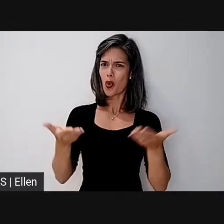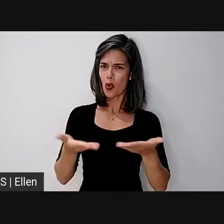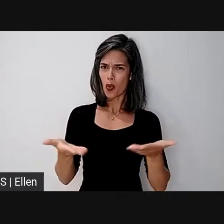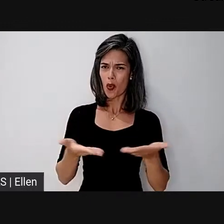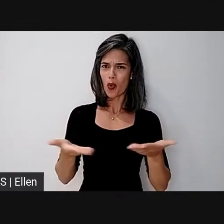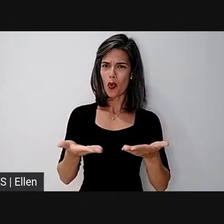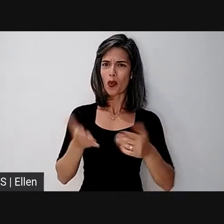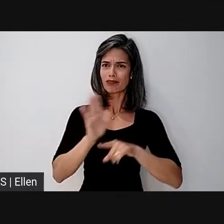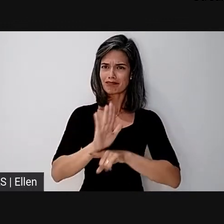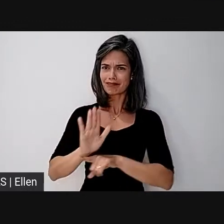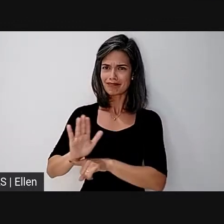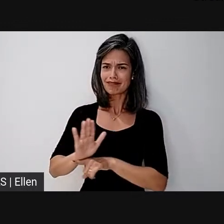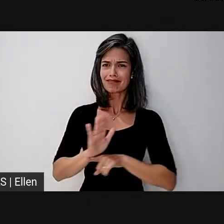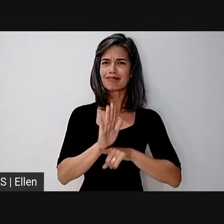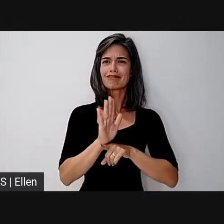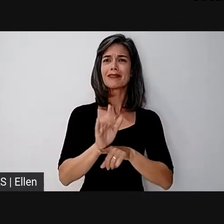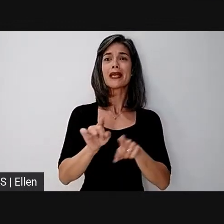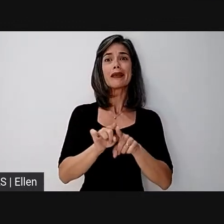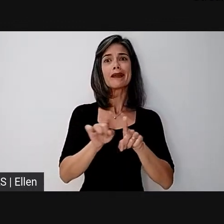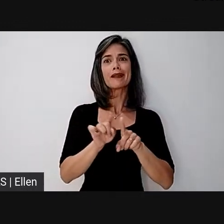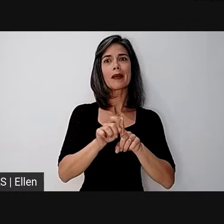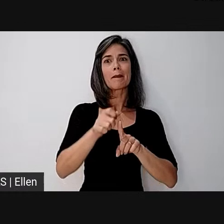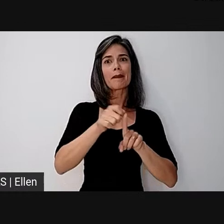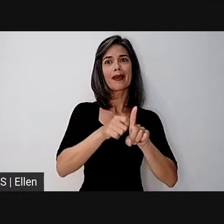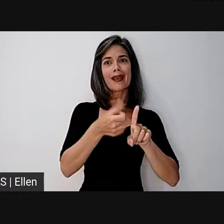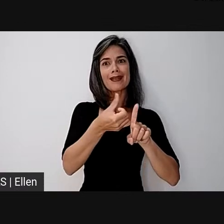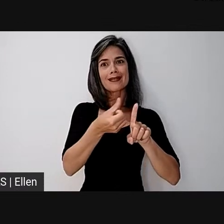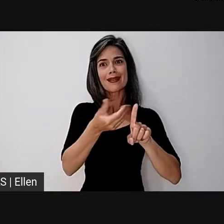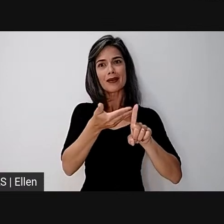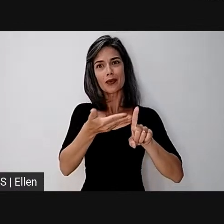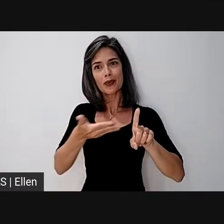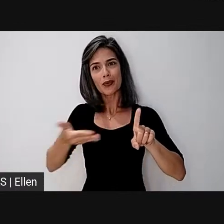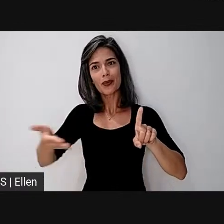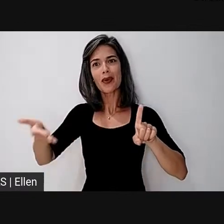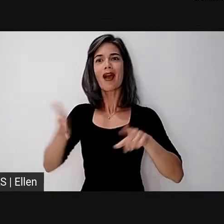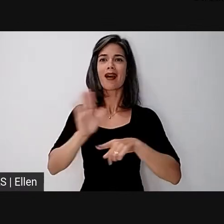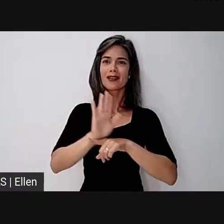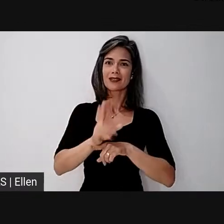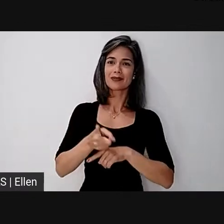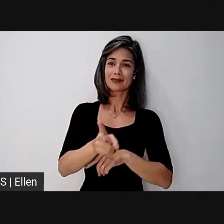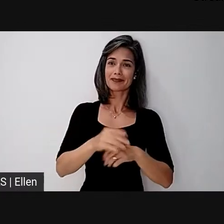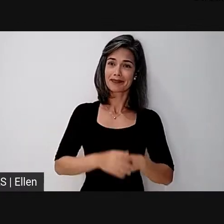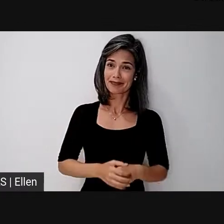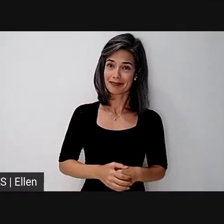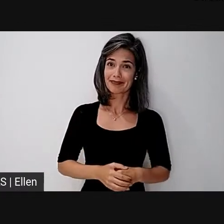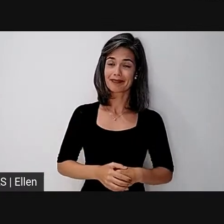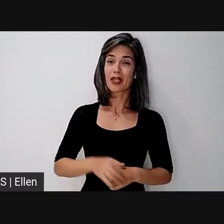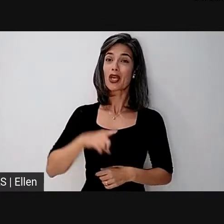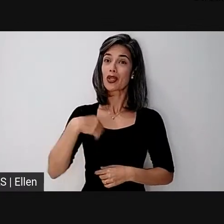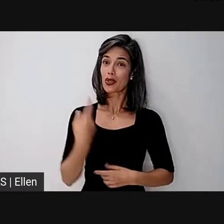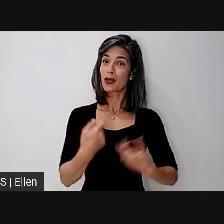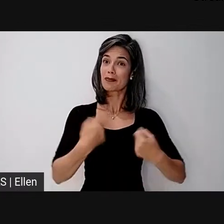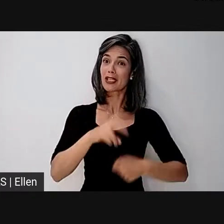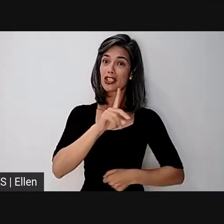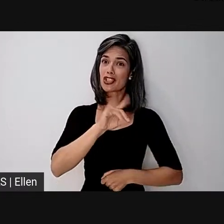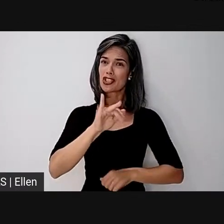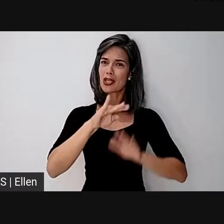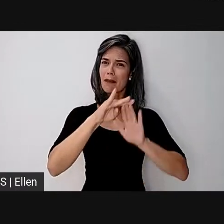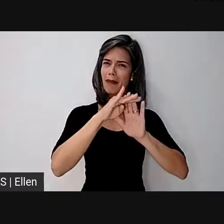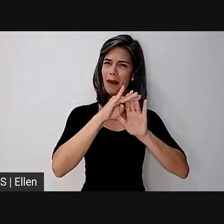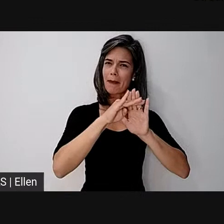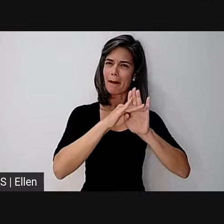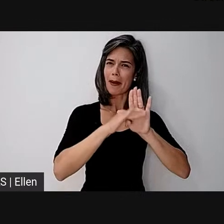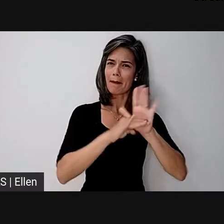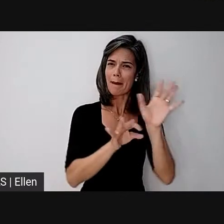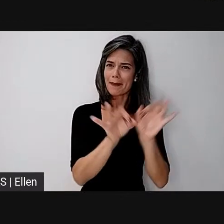ao longo dos seis meses do nosso curso. Devido ao ajuste na agenda dos nossos professores, o